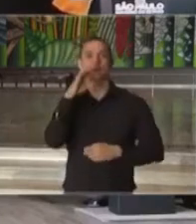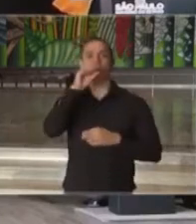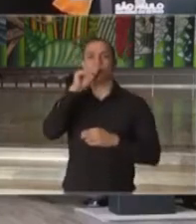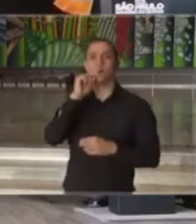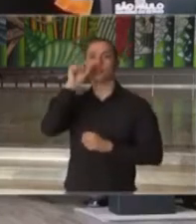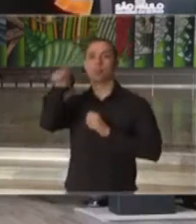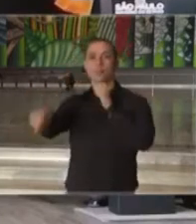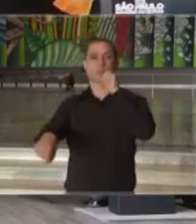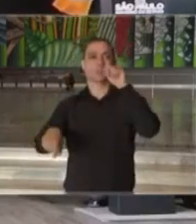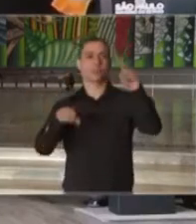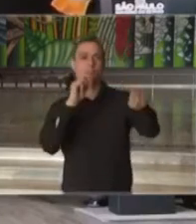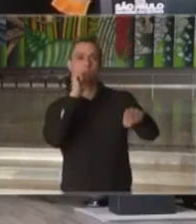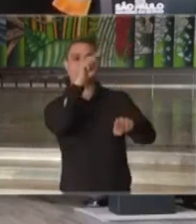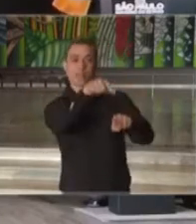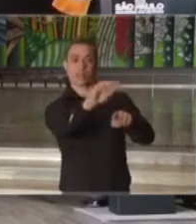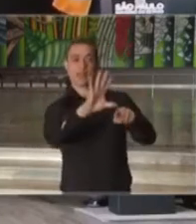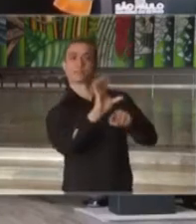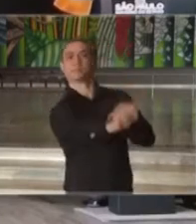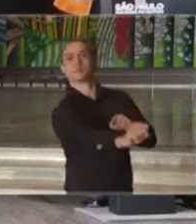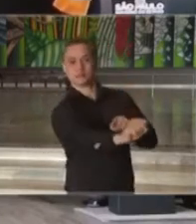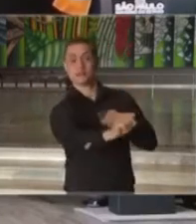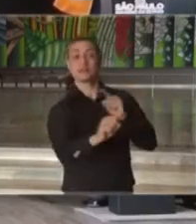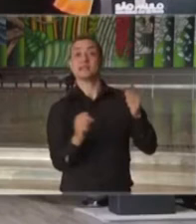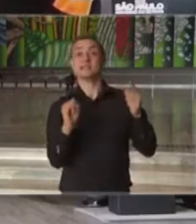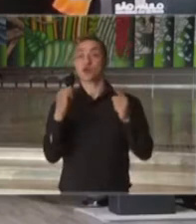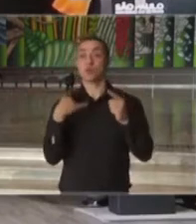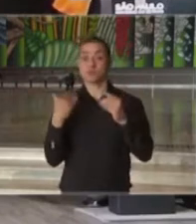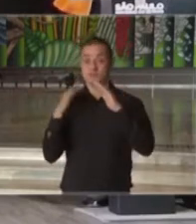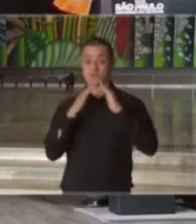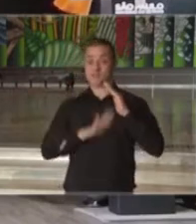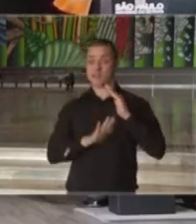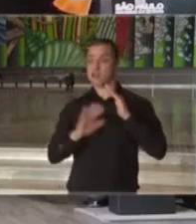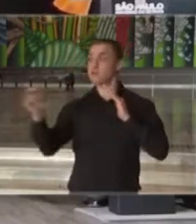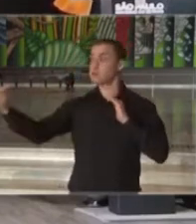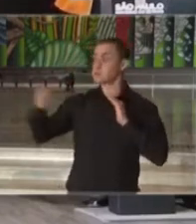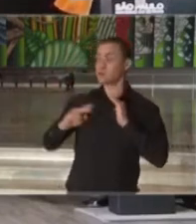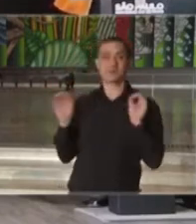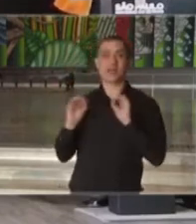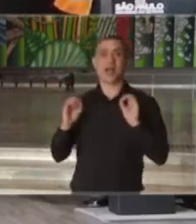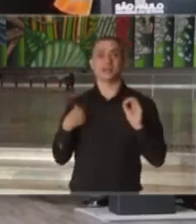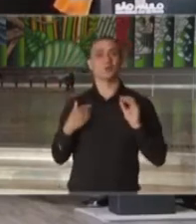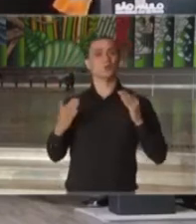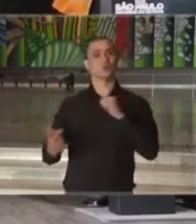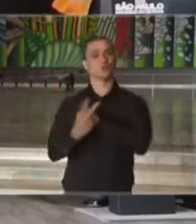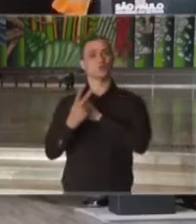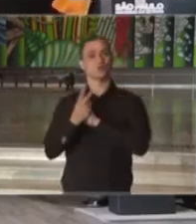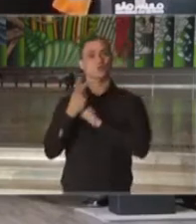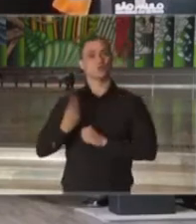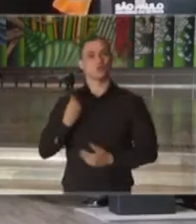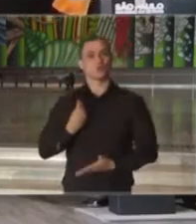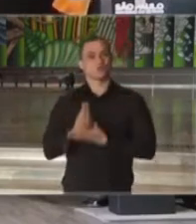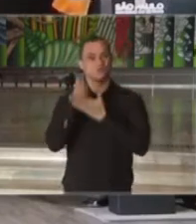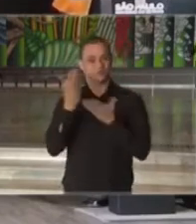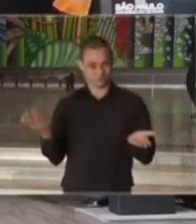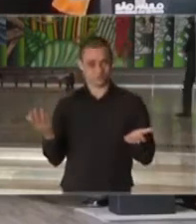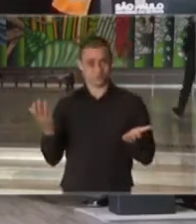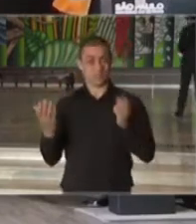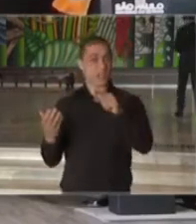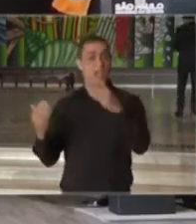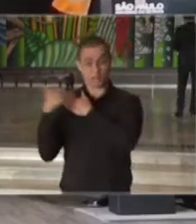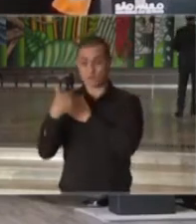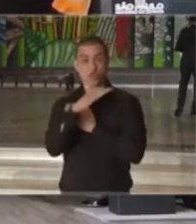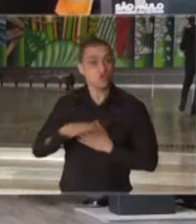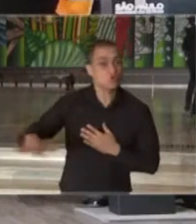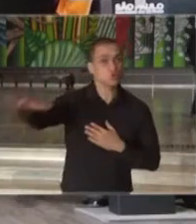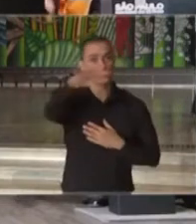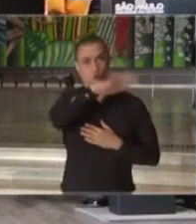respiratória. E a melhor forma de nos prevenirmos é ficarmos em casa. Essa é uma grande responsabilidade de todos nós enquanto